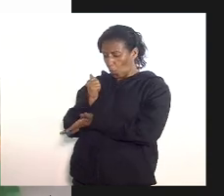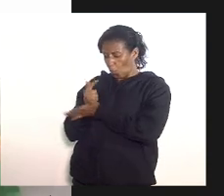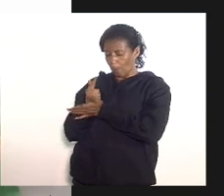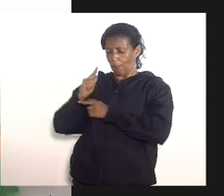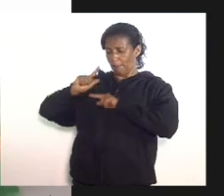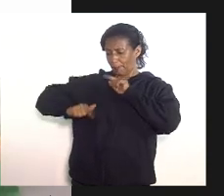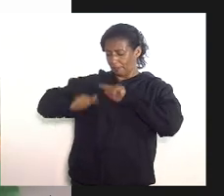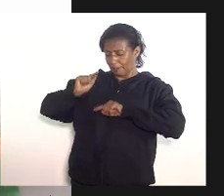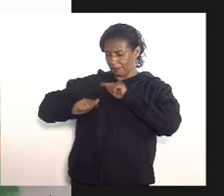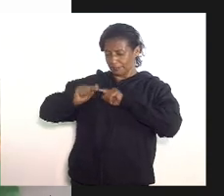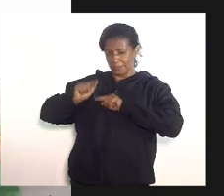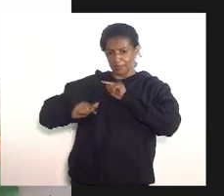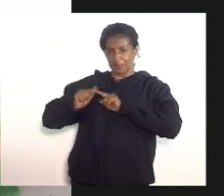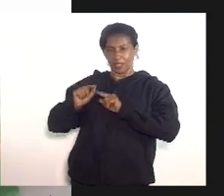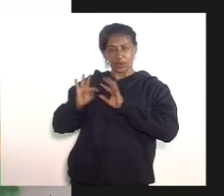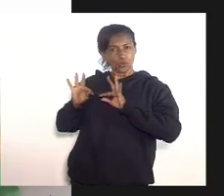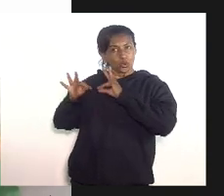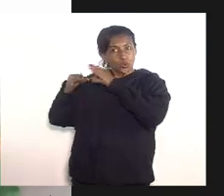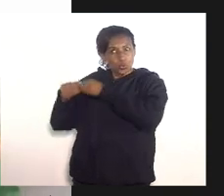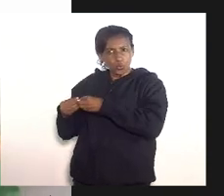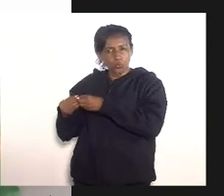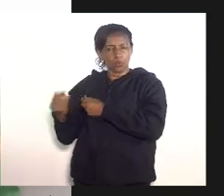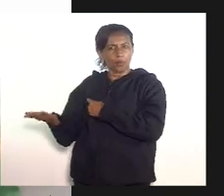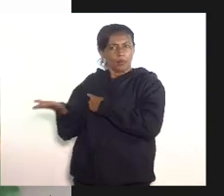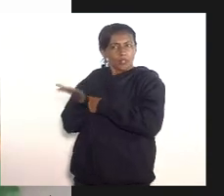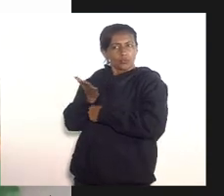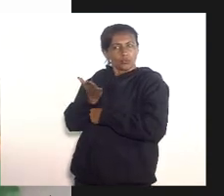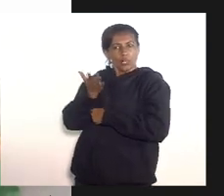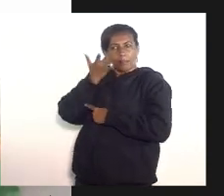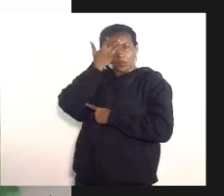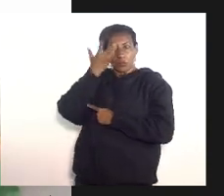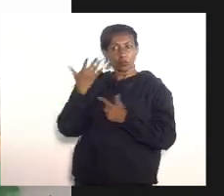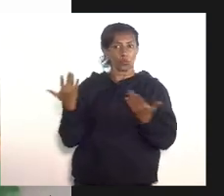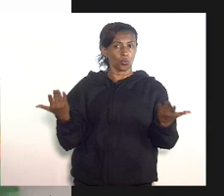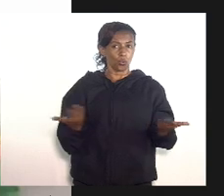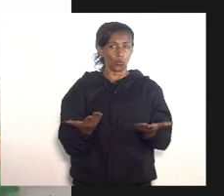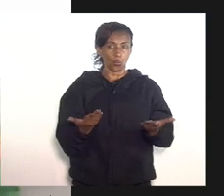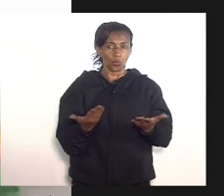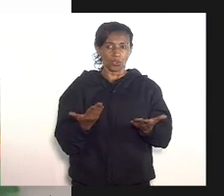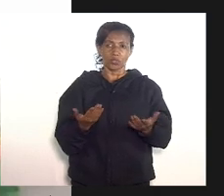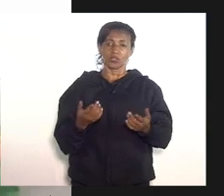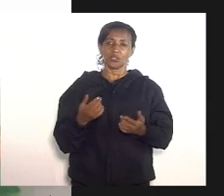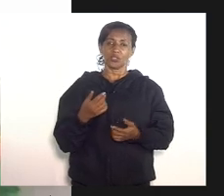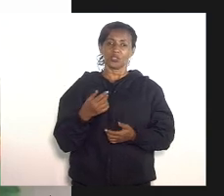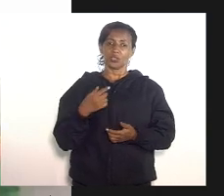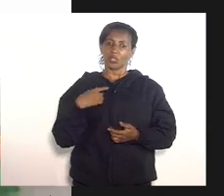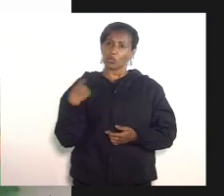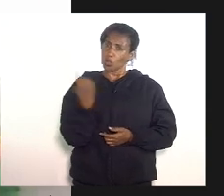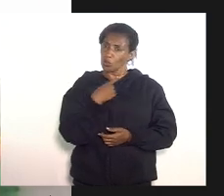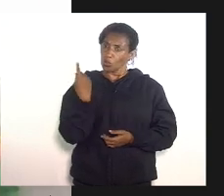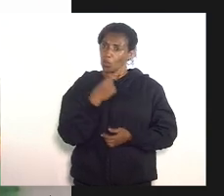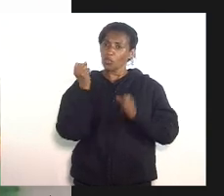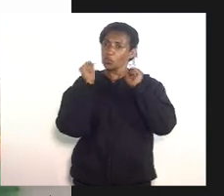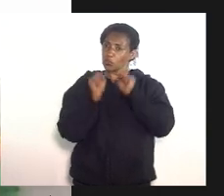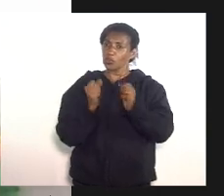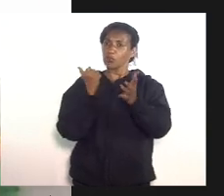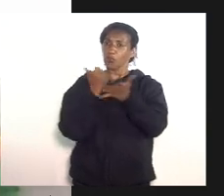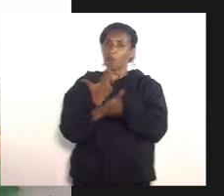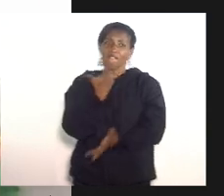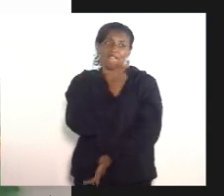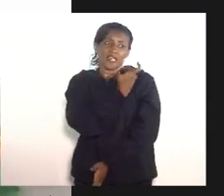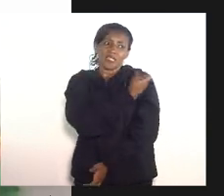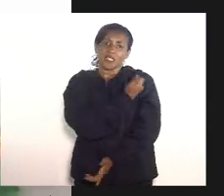antecipada disso tudo a gente poderia por exemplo ter comprado antecipadamente as vacinas não compramos